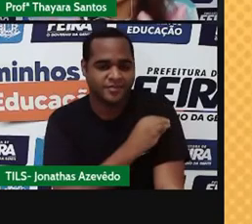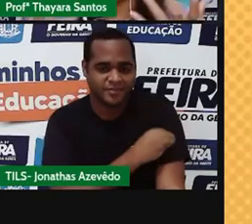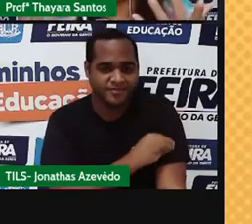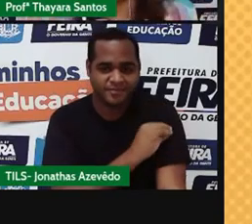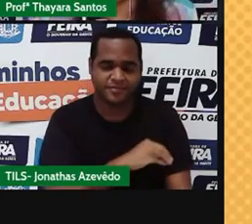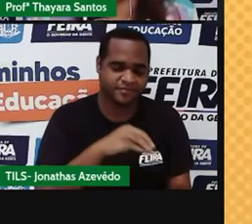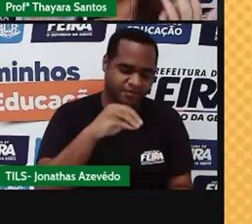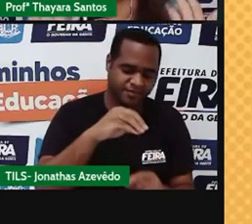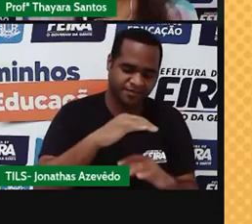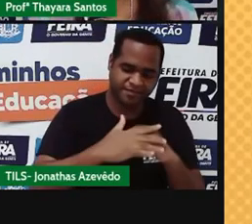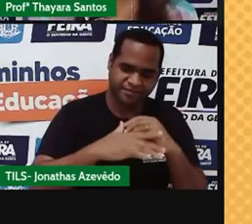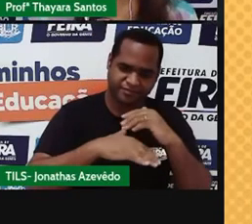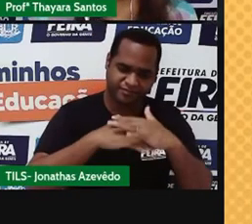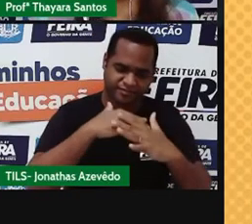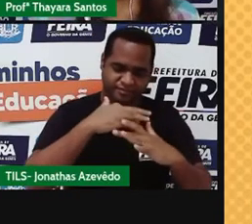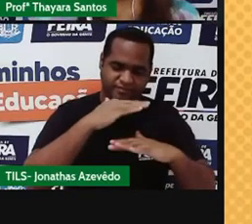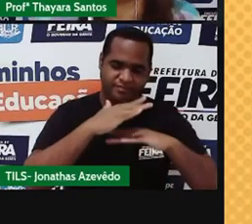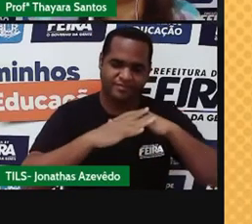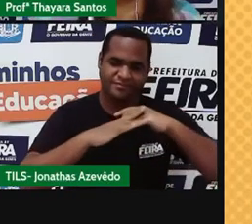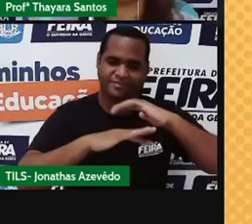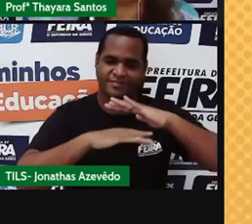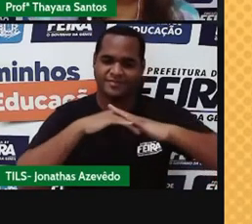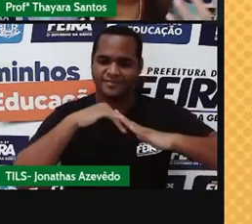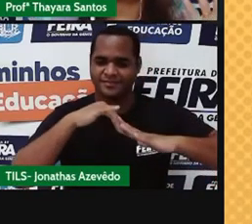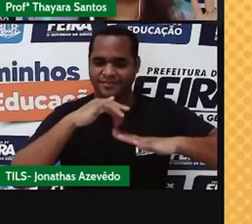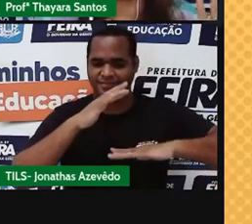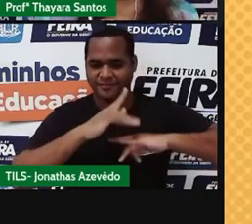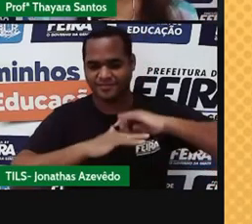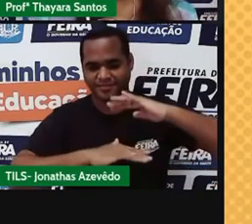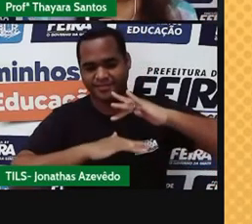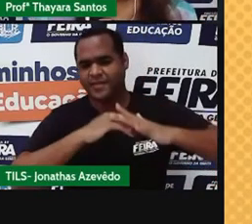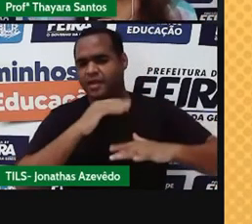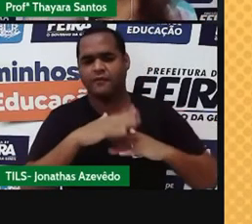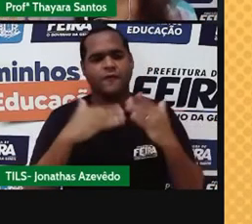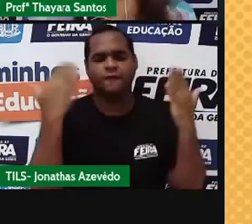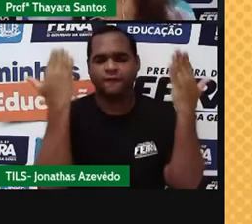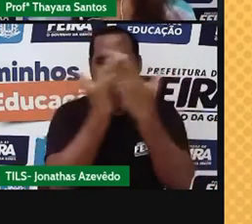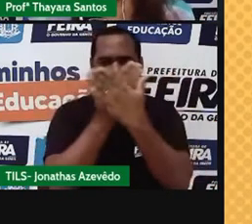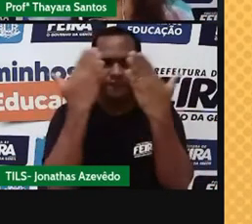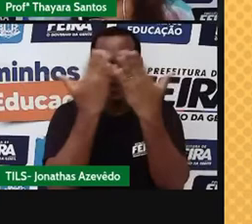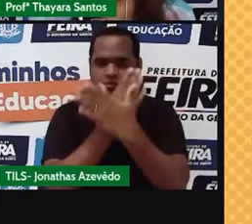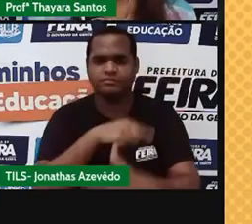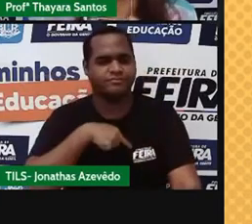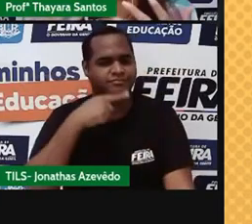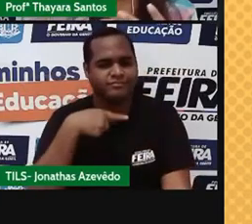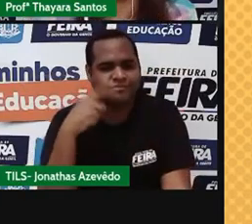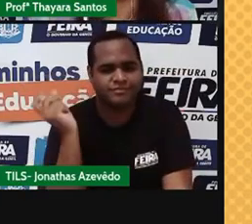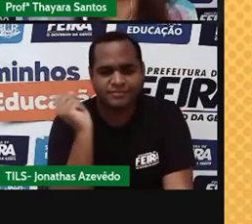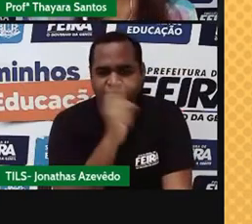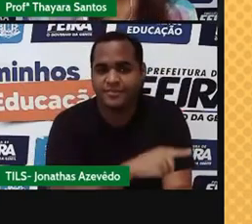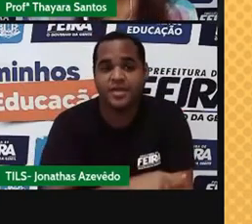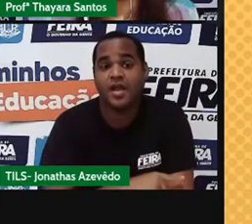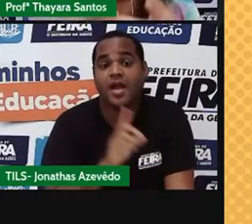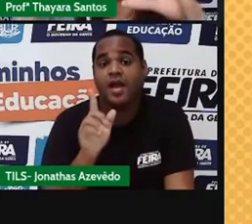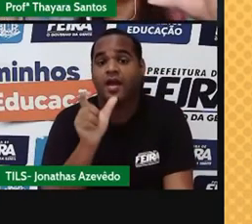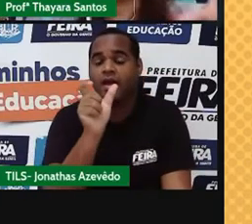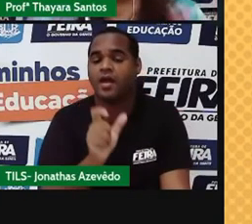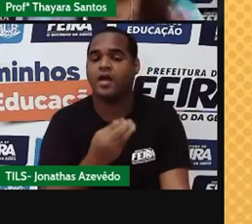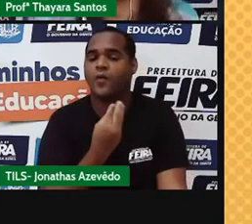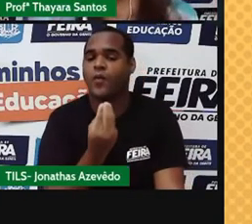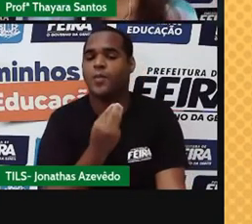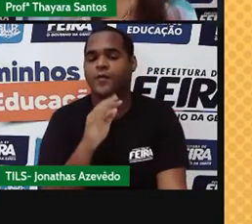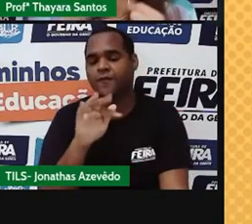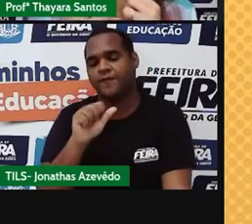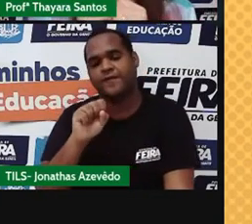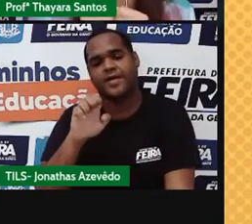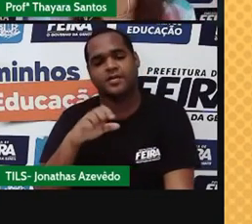álcool, a gente olha e não consegue enxergar a diferença. Não consegue ver onde está a água e onde está o álcool. Isso porque eles formam uma fase